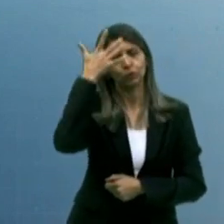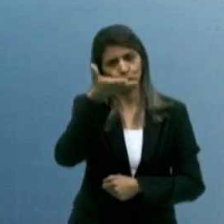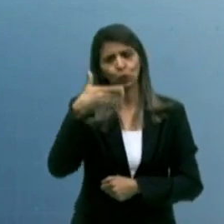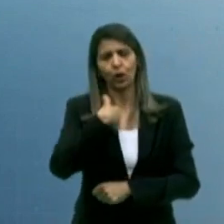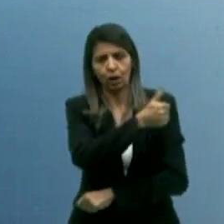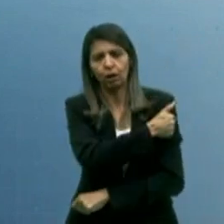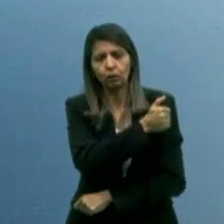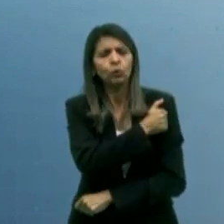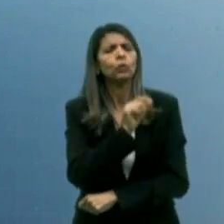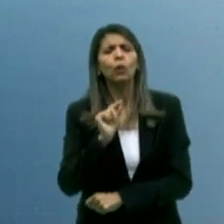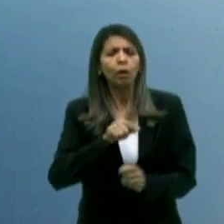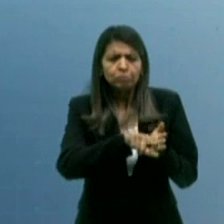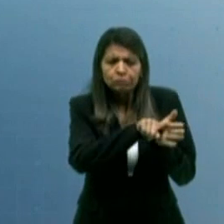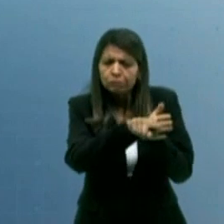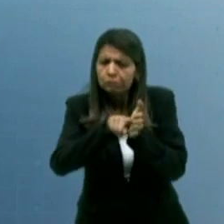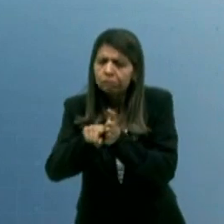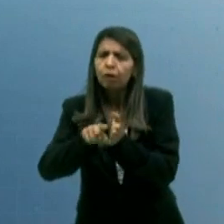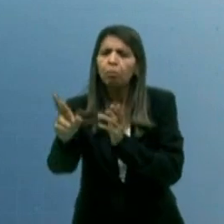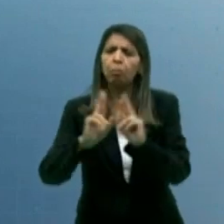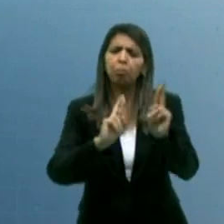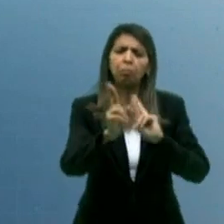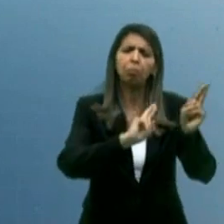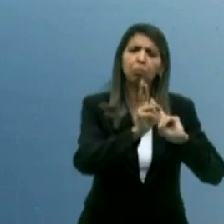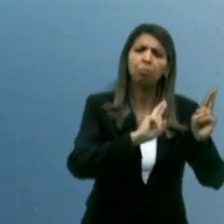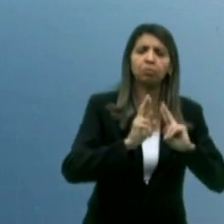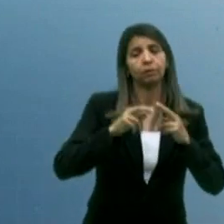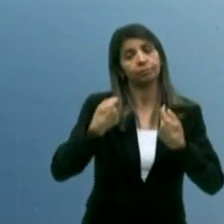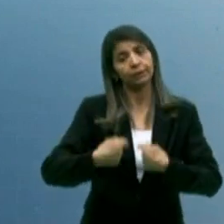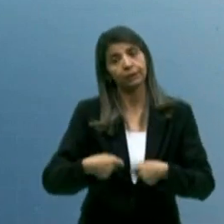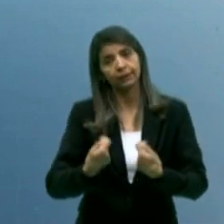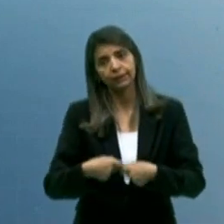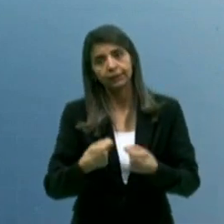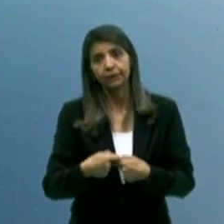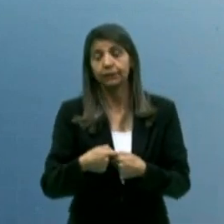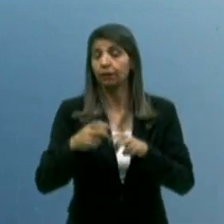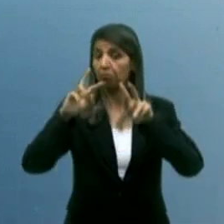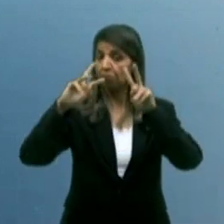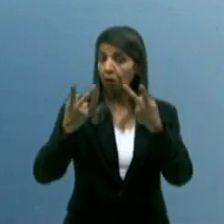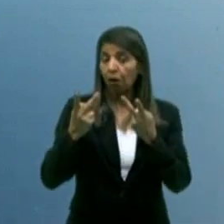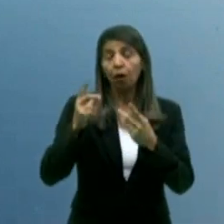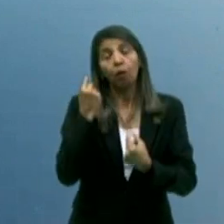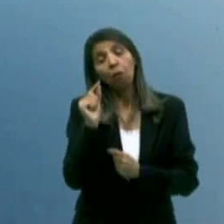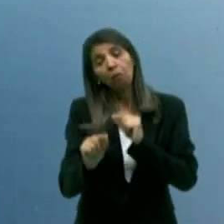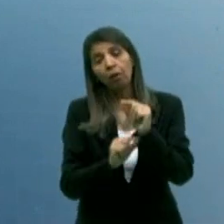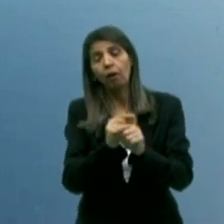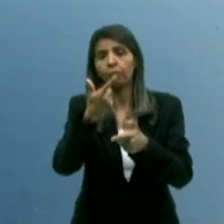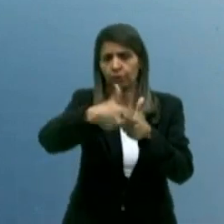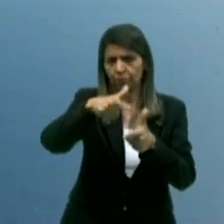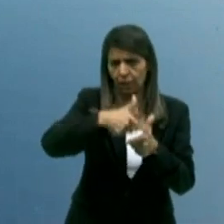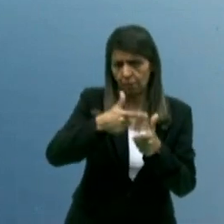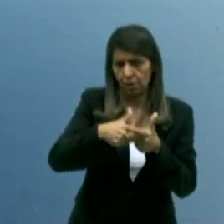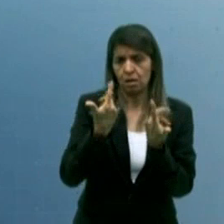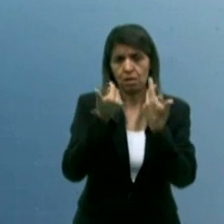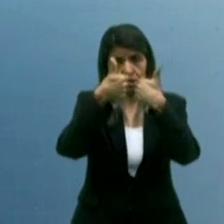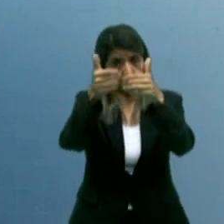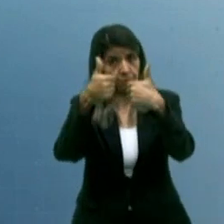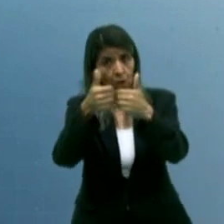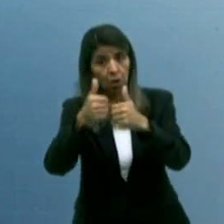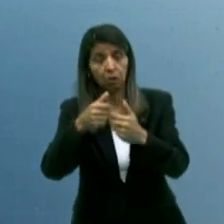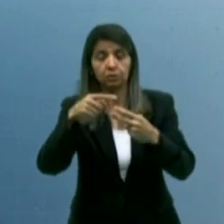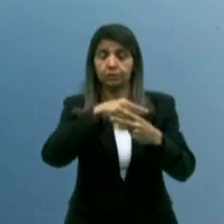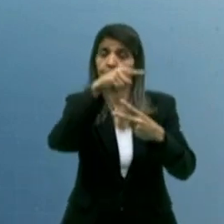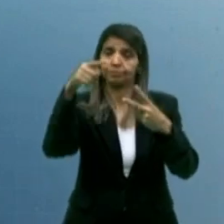eles estão enfrentando, seja na área de transporte. Nós temos também que valorizar também a educação, o salário dos